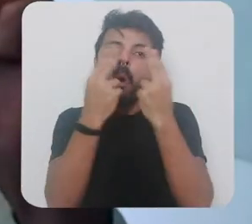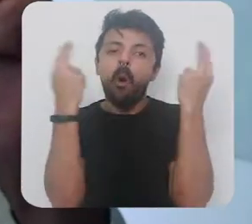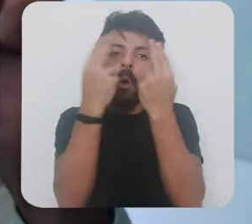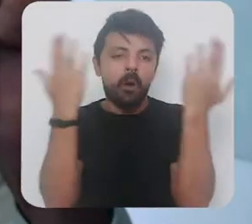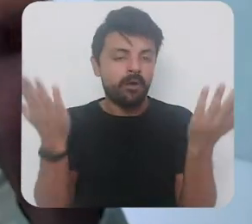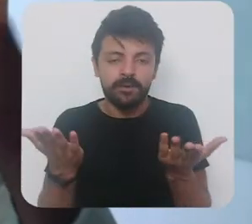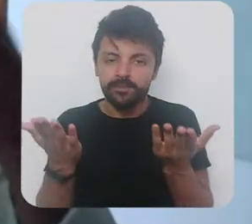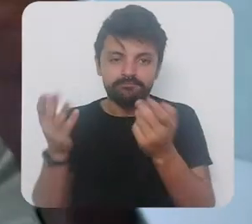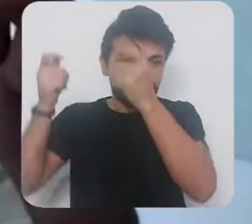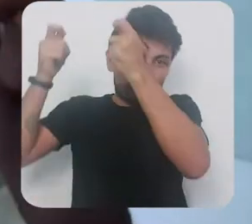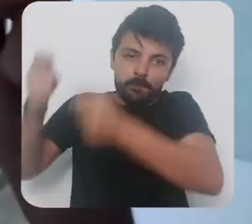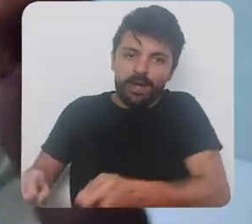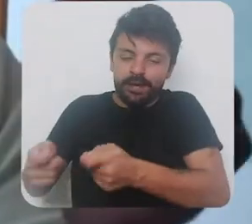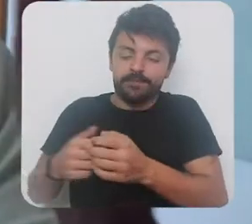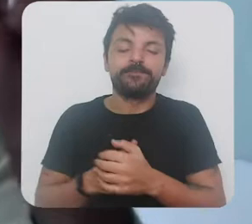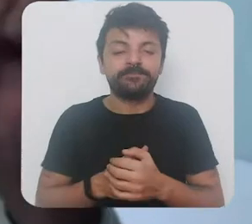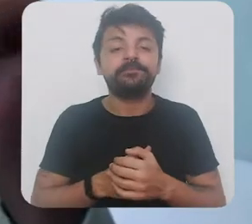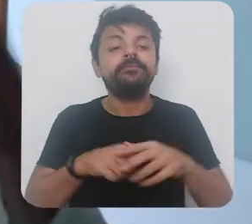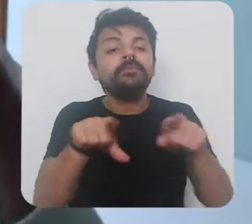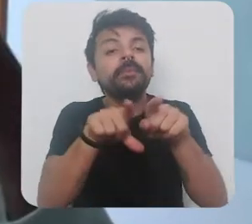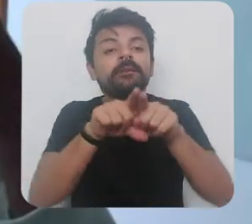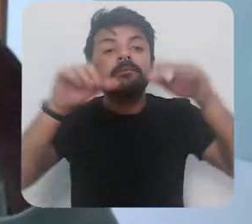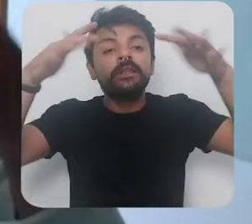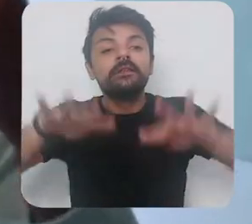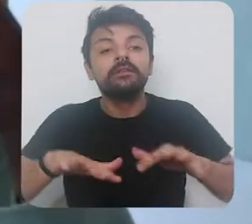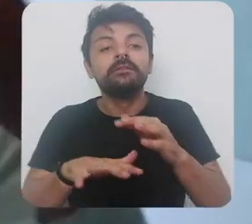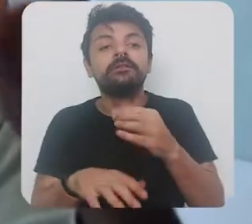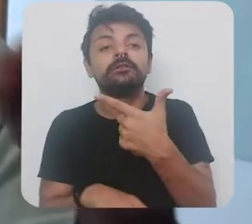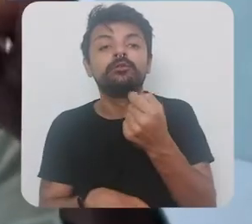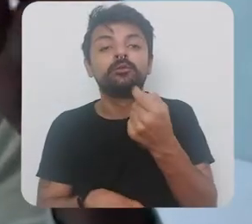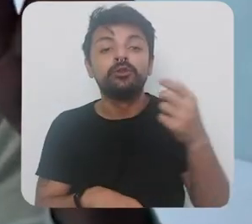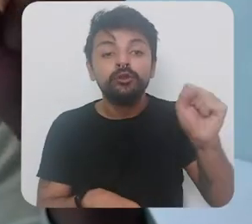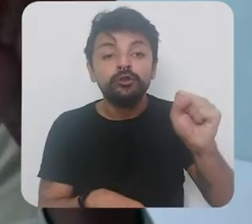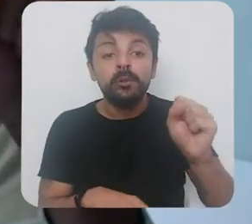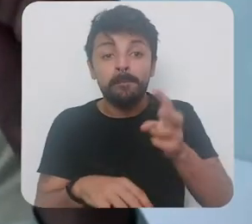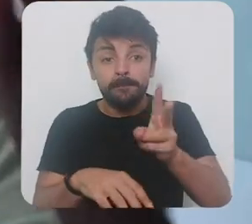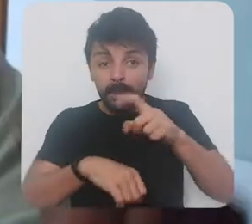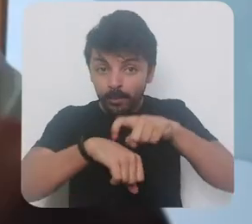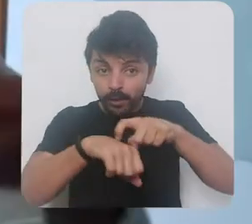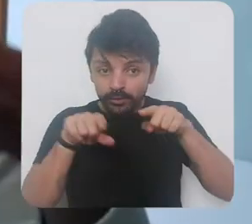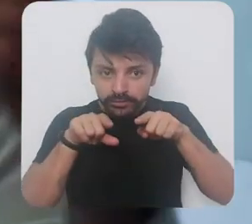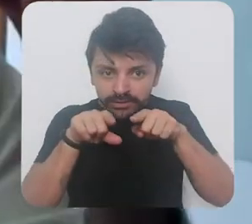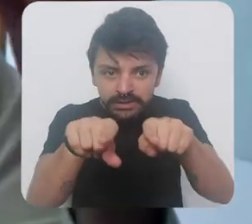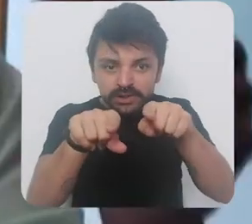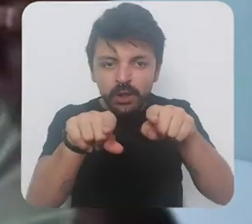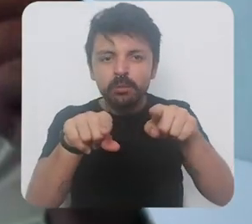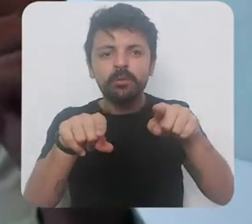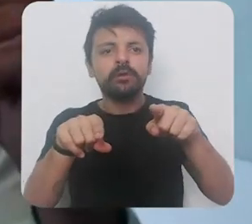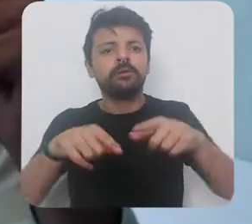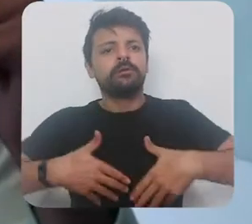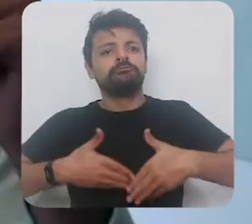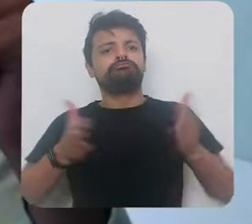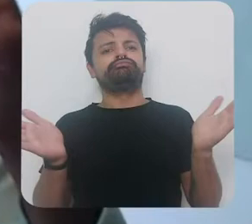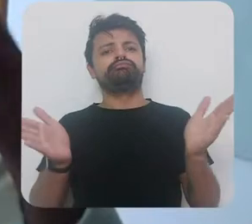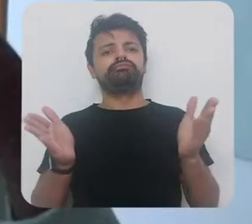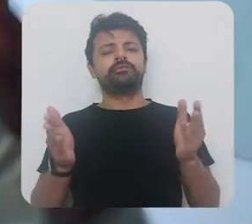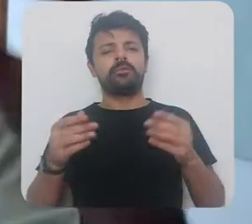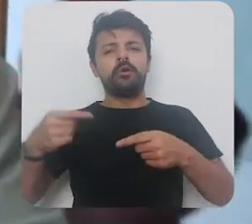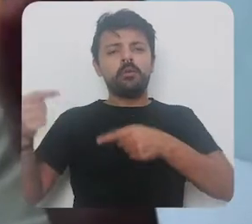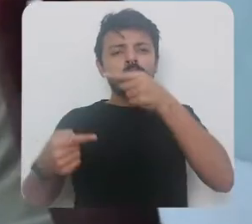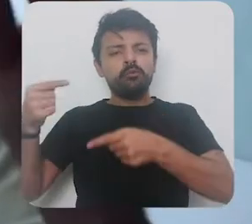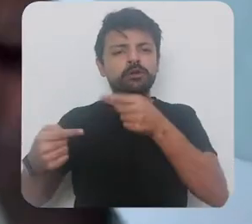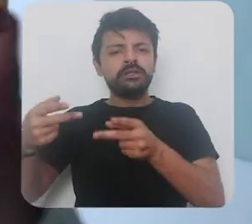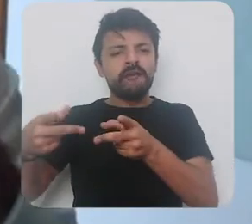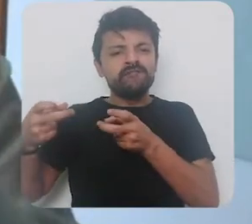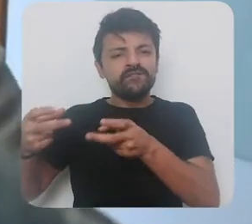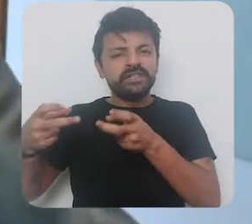além disso na crise de 2008 ao mesmo tempo que se fez um largo uso